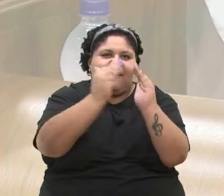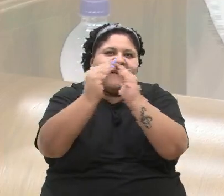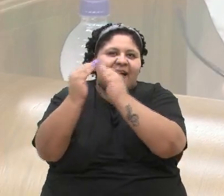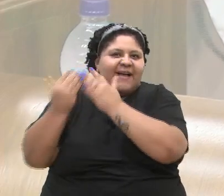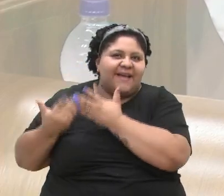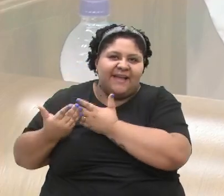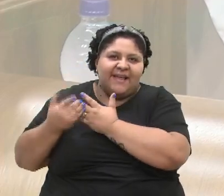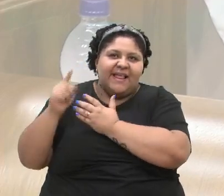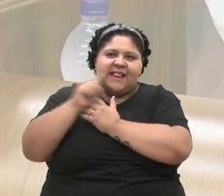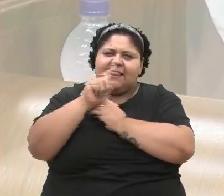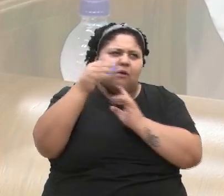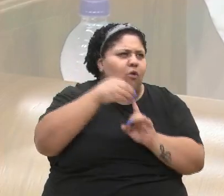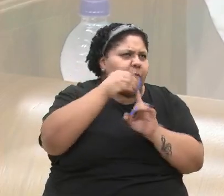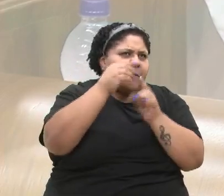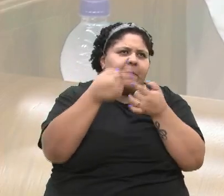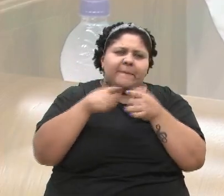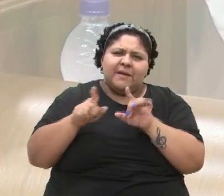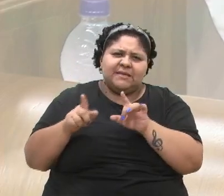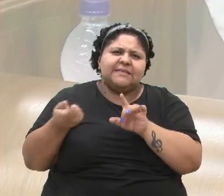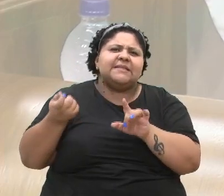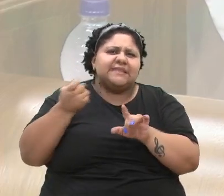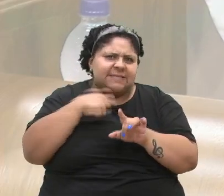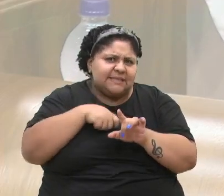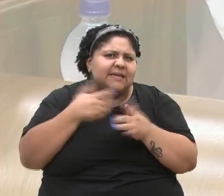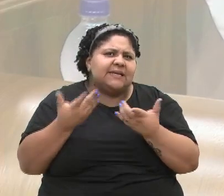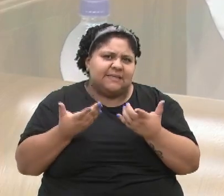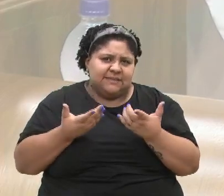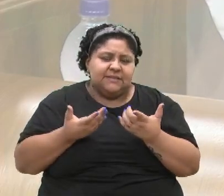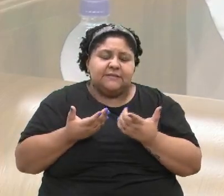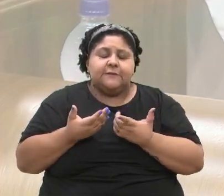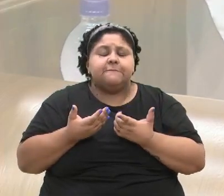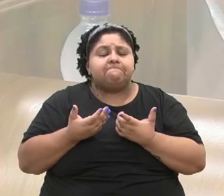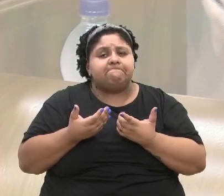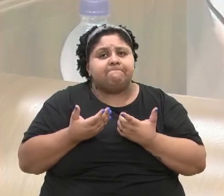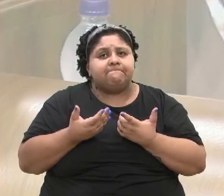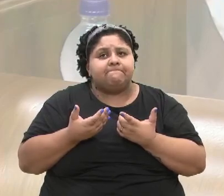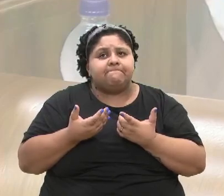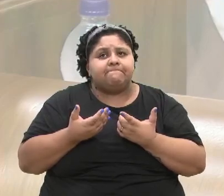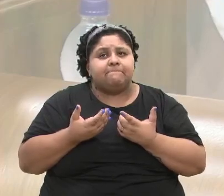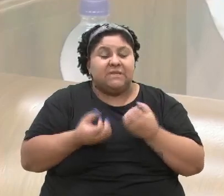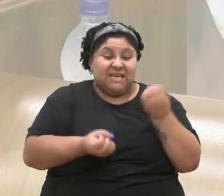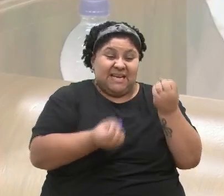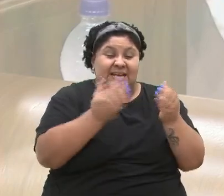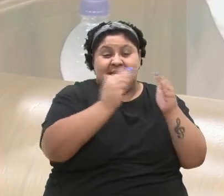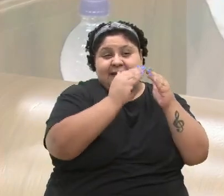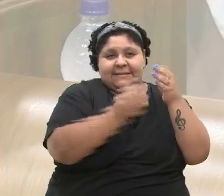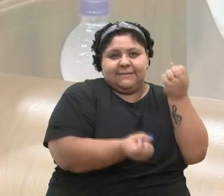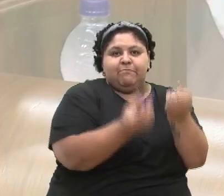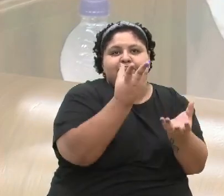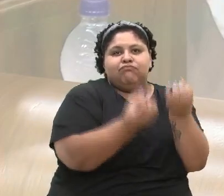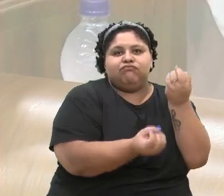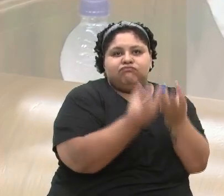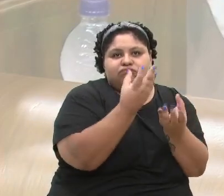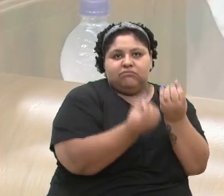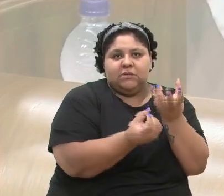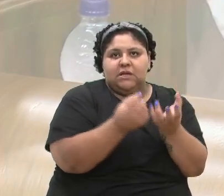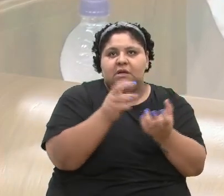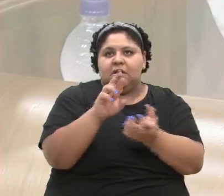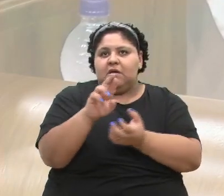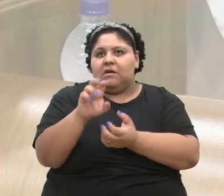Não é a preferência, mas as condições de que as que pegaram fogo, reúrbe,